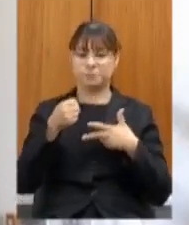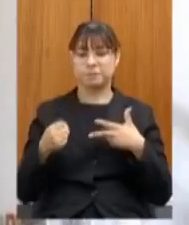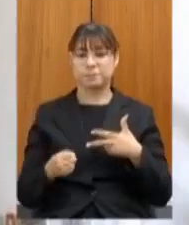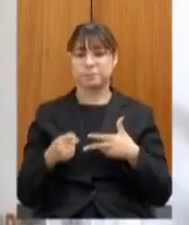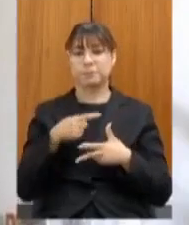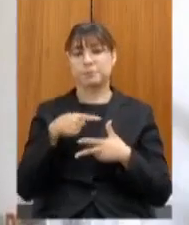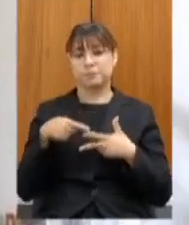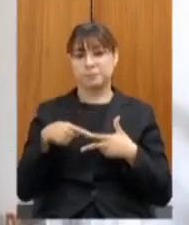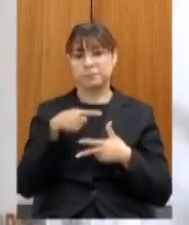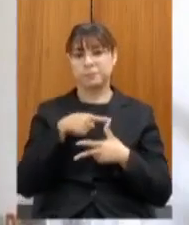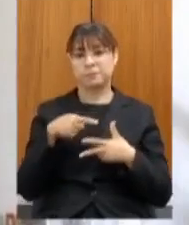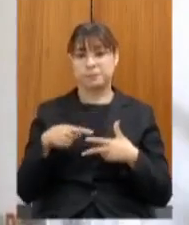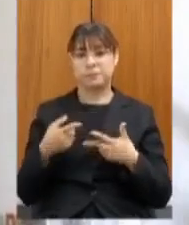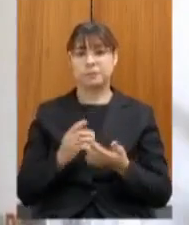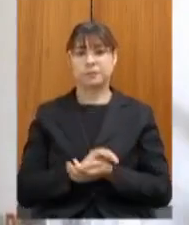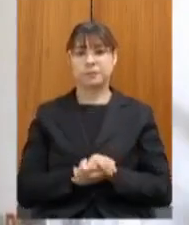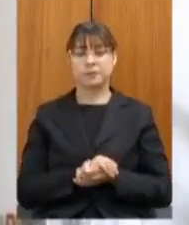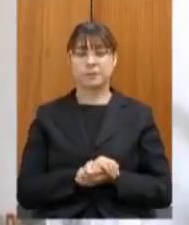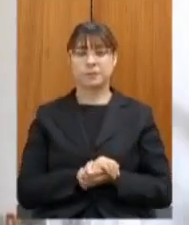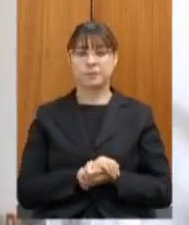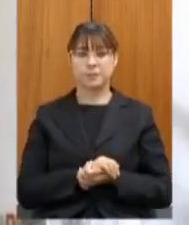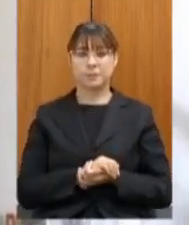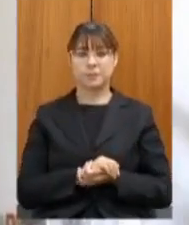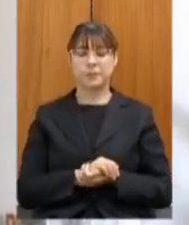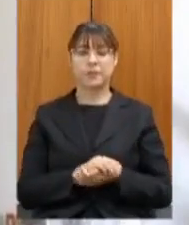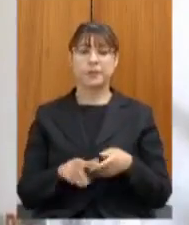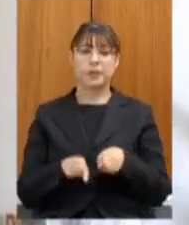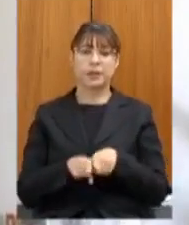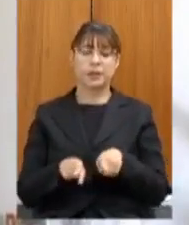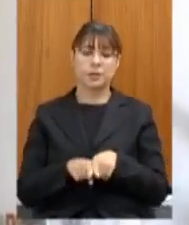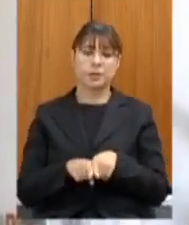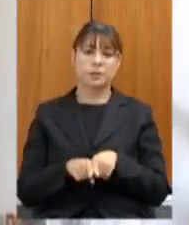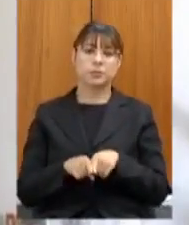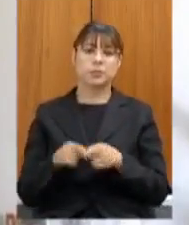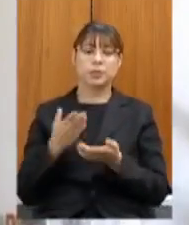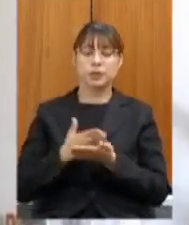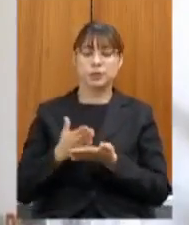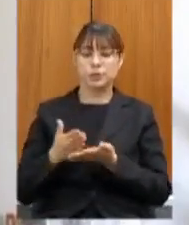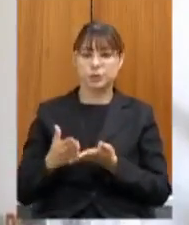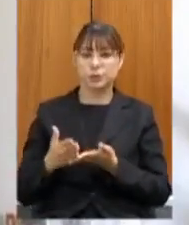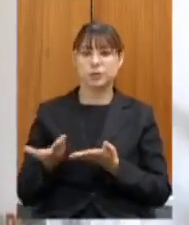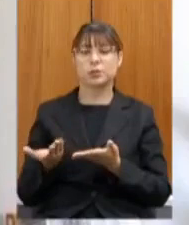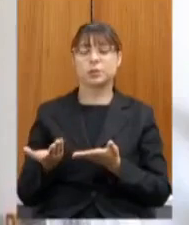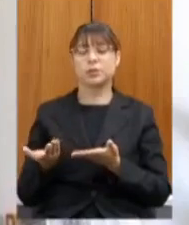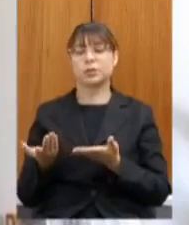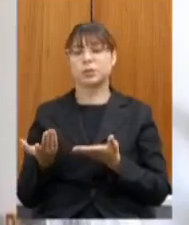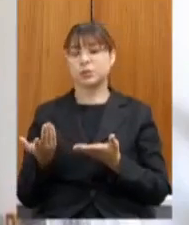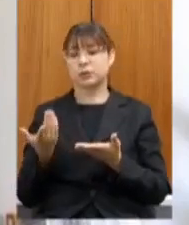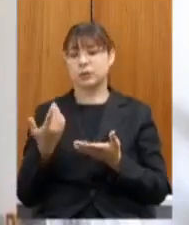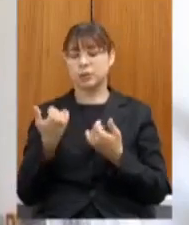o trato entre os dois poderes as demandas serem divididas a importância que isso tem para nós enquanto